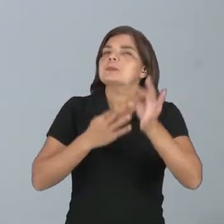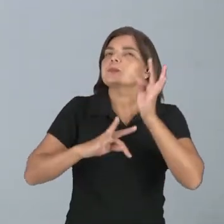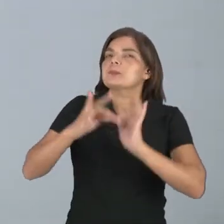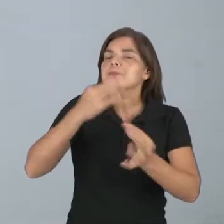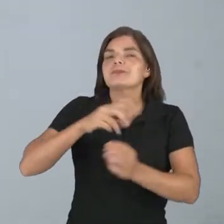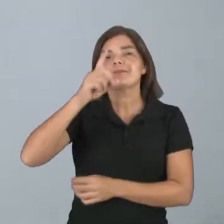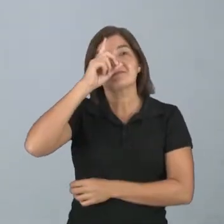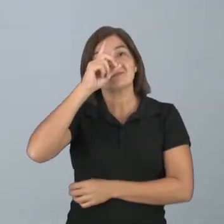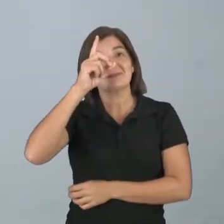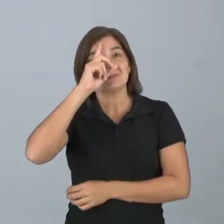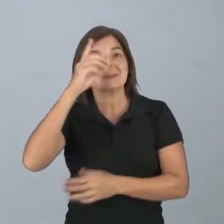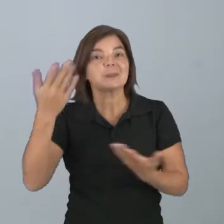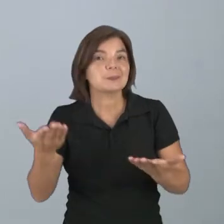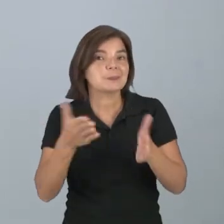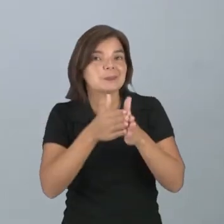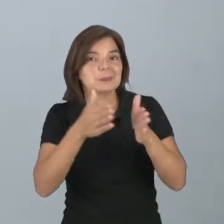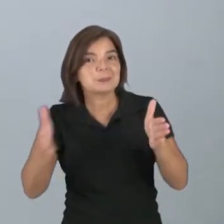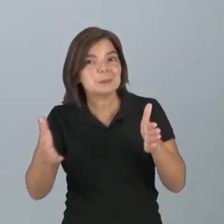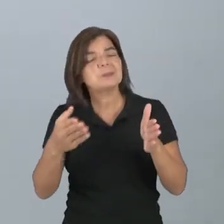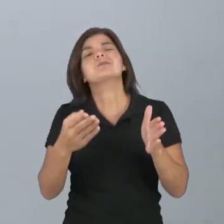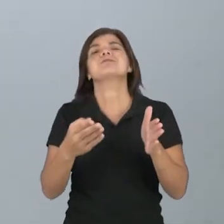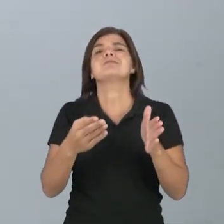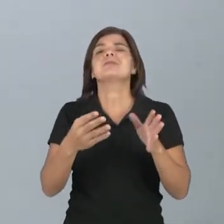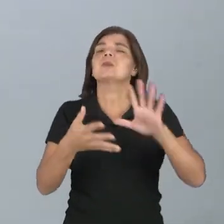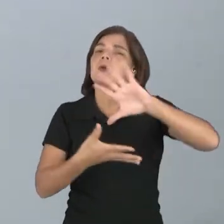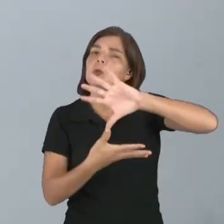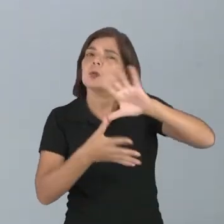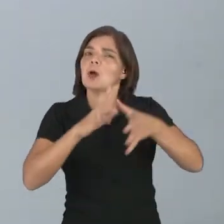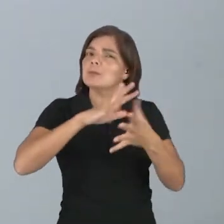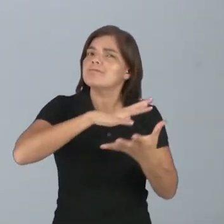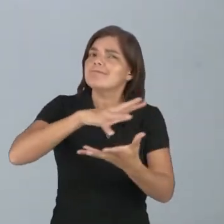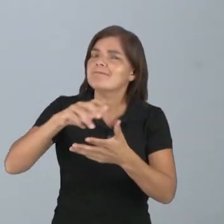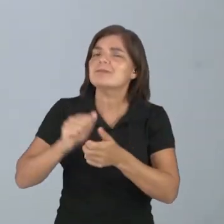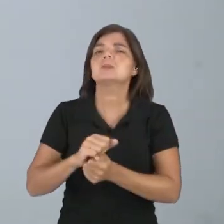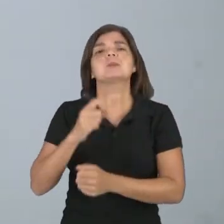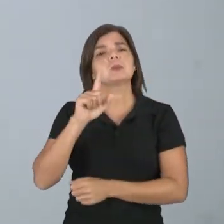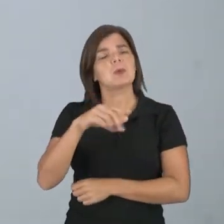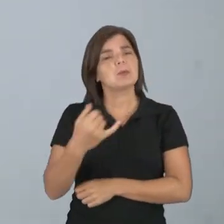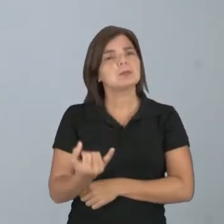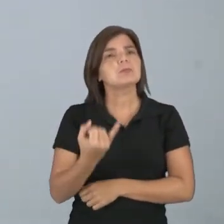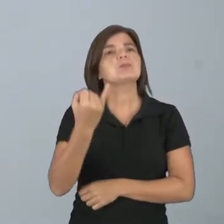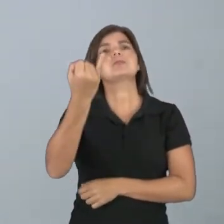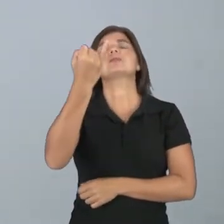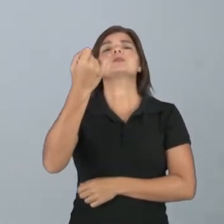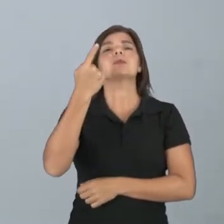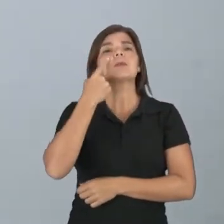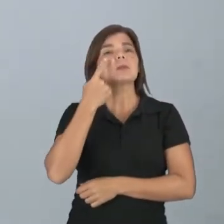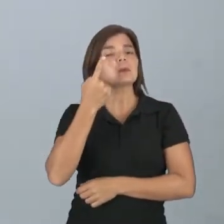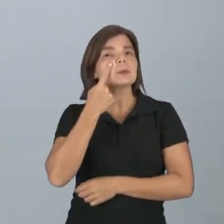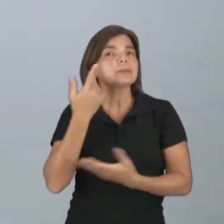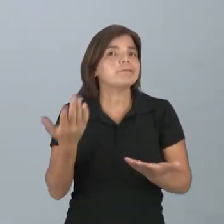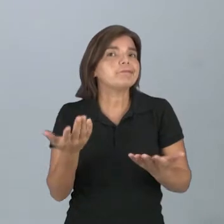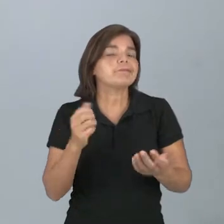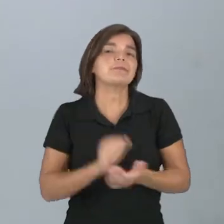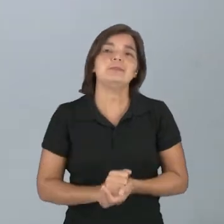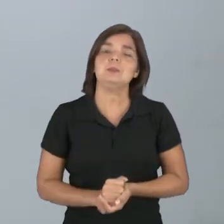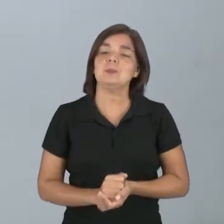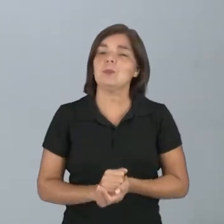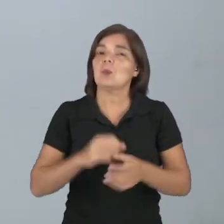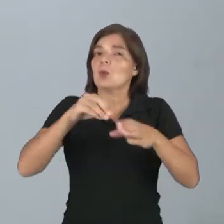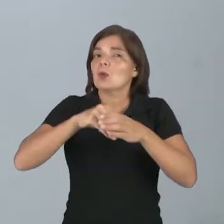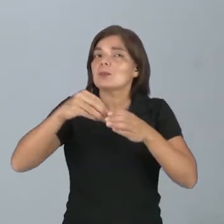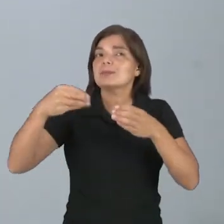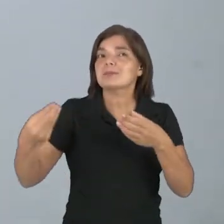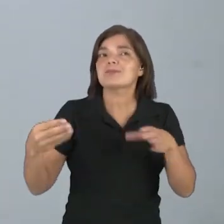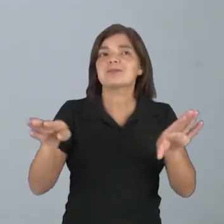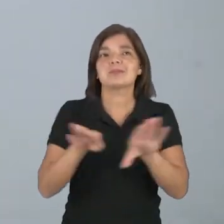no cotidiano da educação no período da pandemia, isso é importante também a gente salientar. Coisas que até então eram fora do